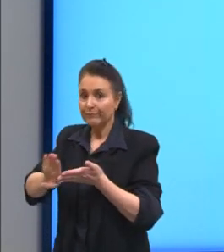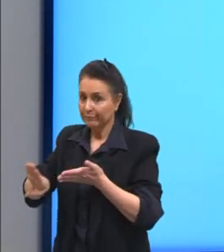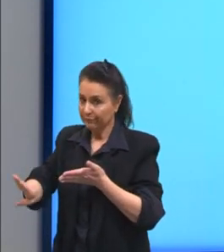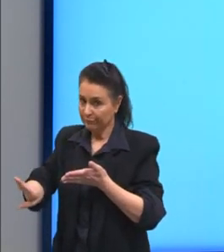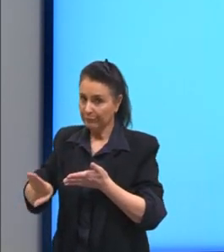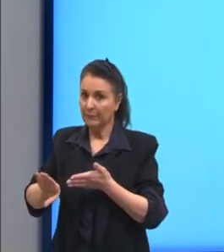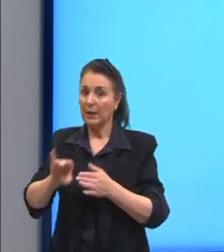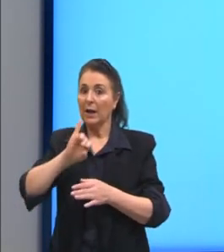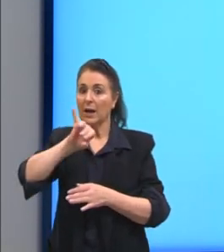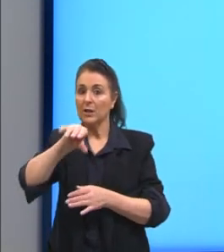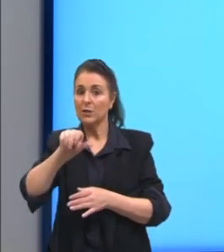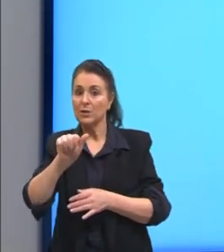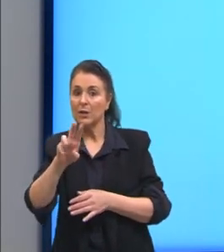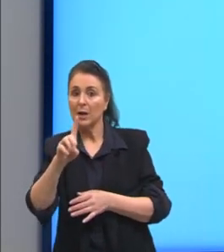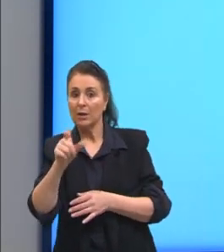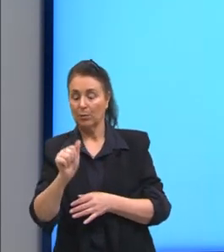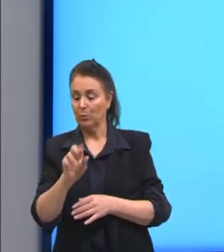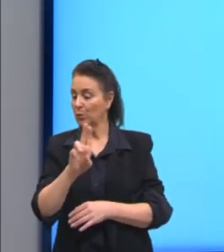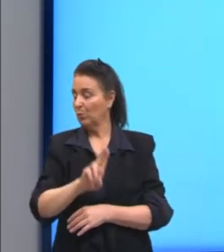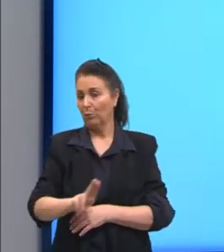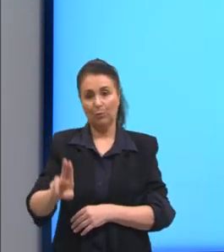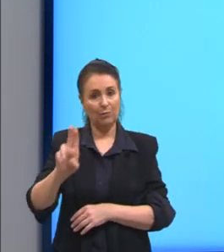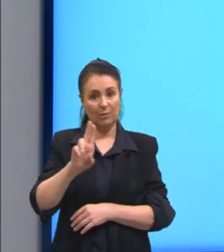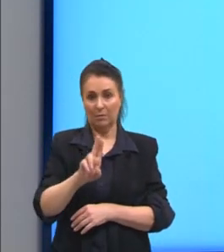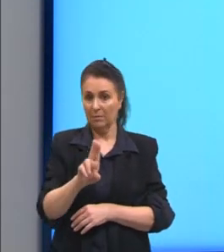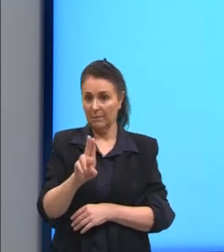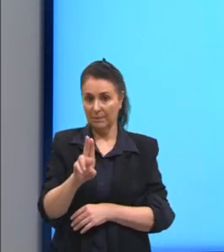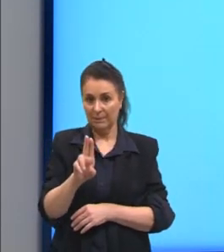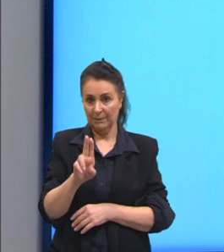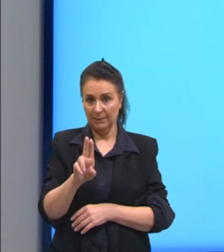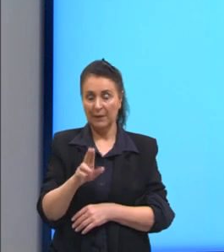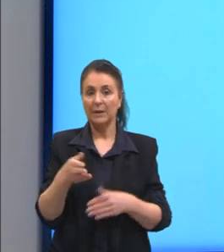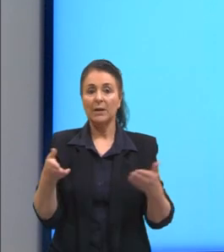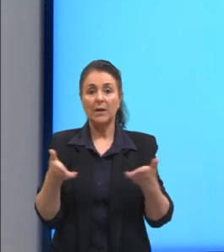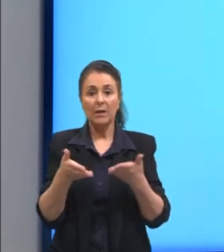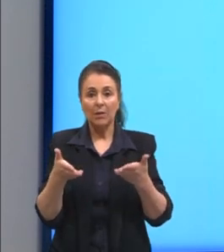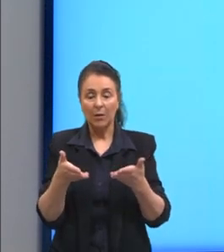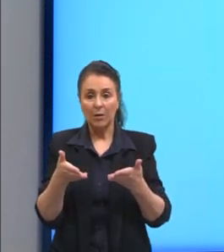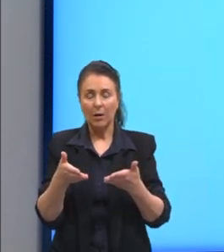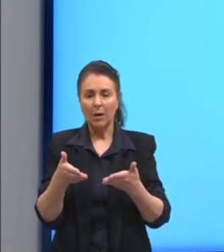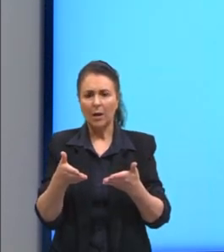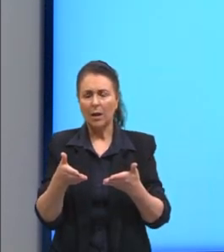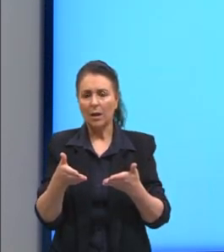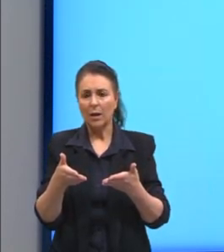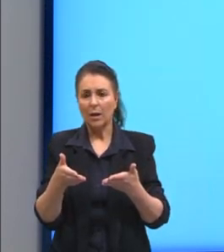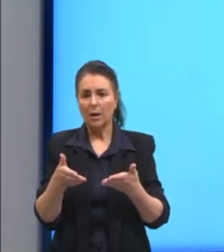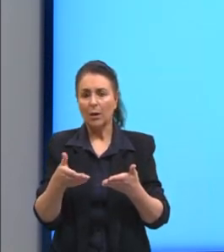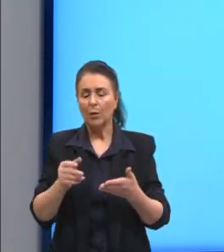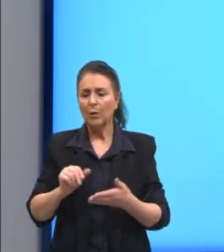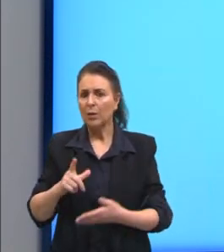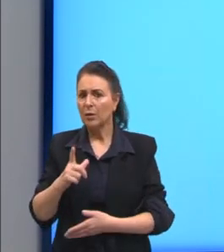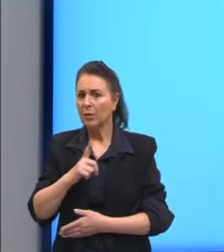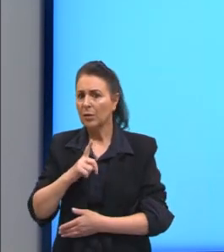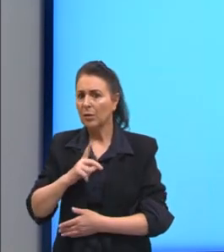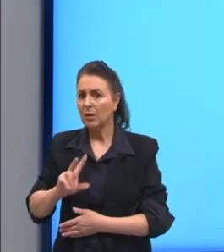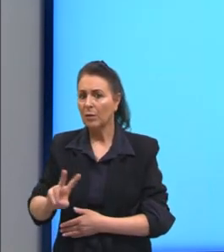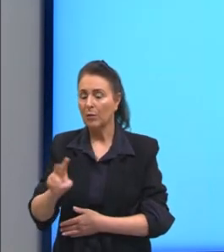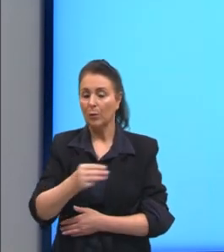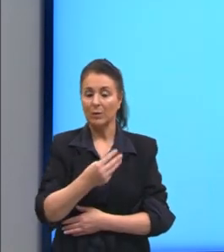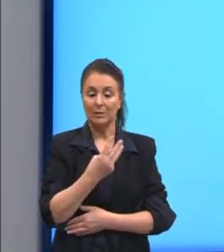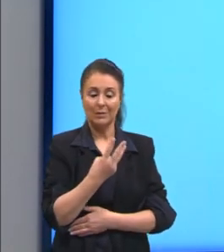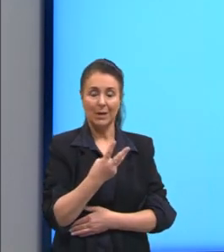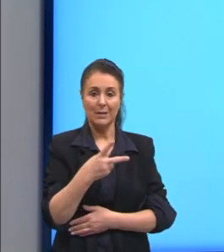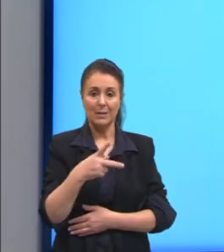unidade jarda que eu não vou utilizar. E agora? Eu tenho ali o valor de 3